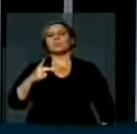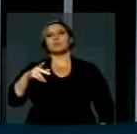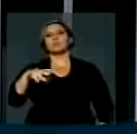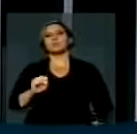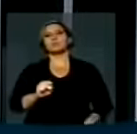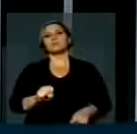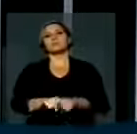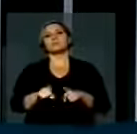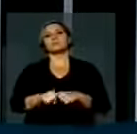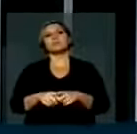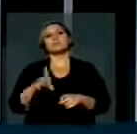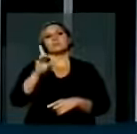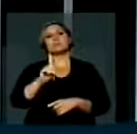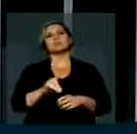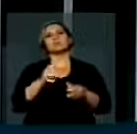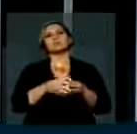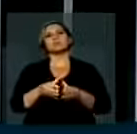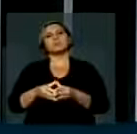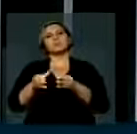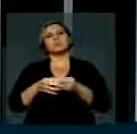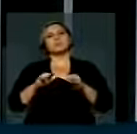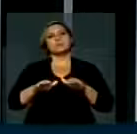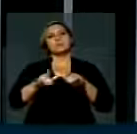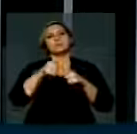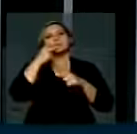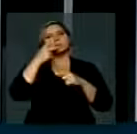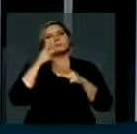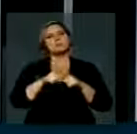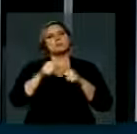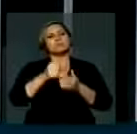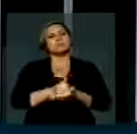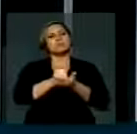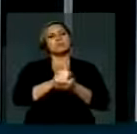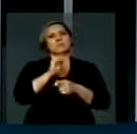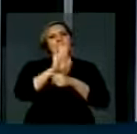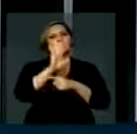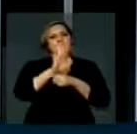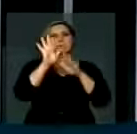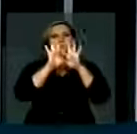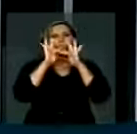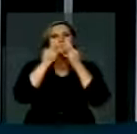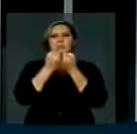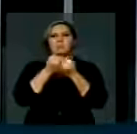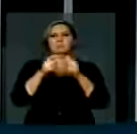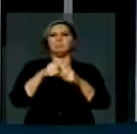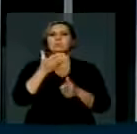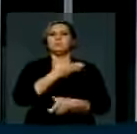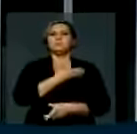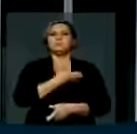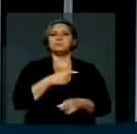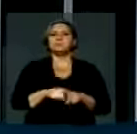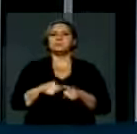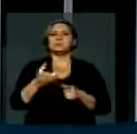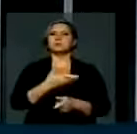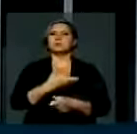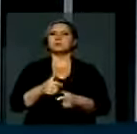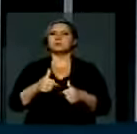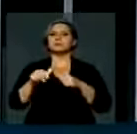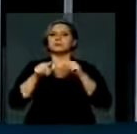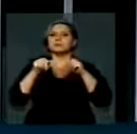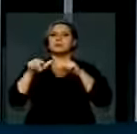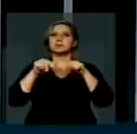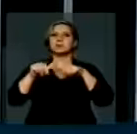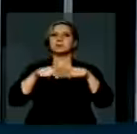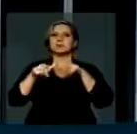direção nacional do partido manifestam total solidariedade à família, seus amigos e companheiros da